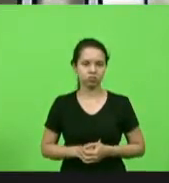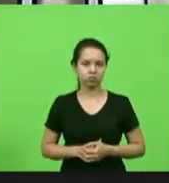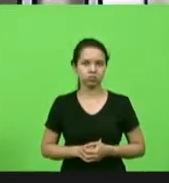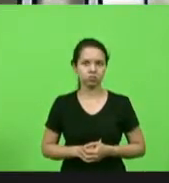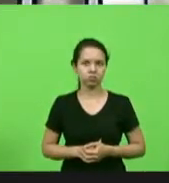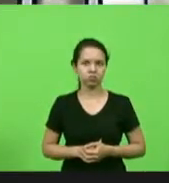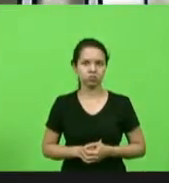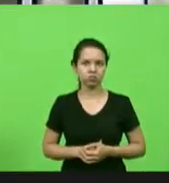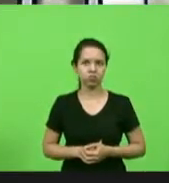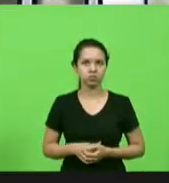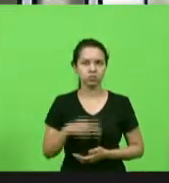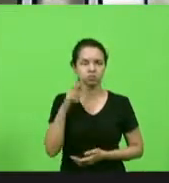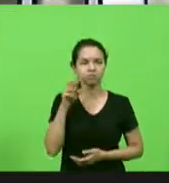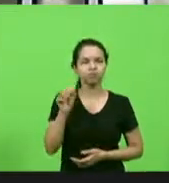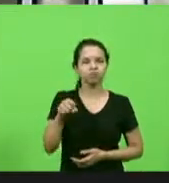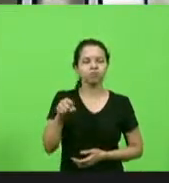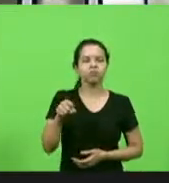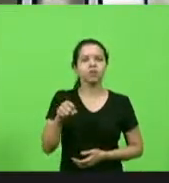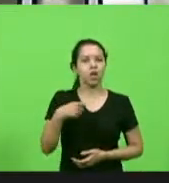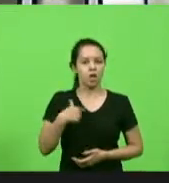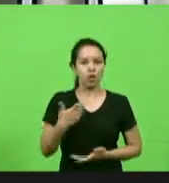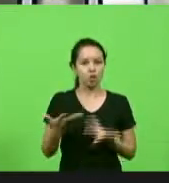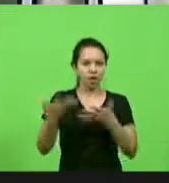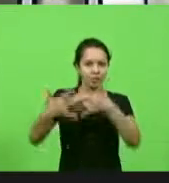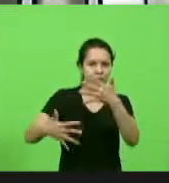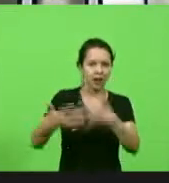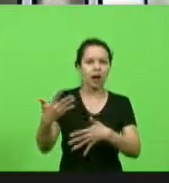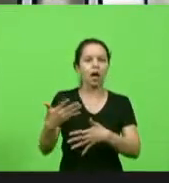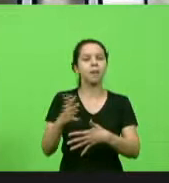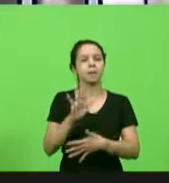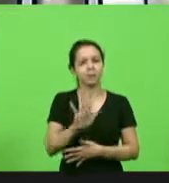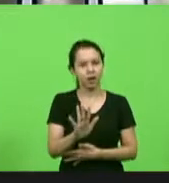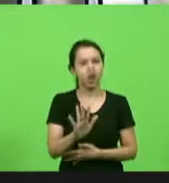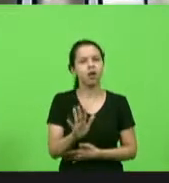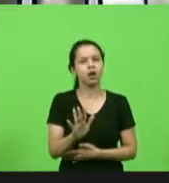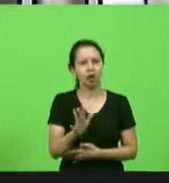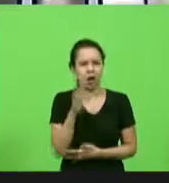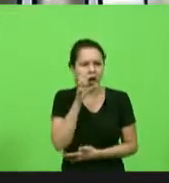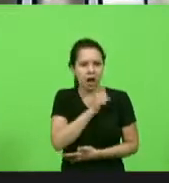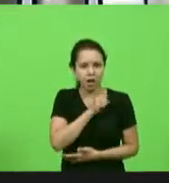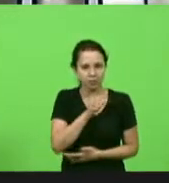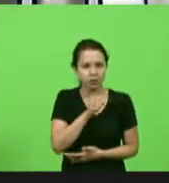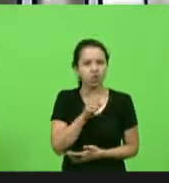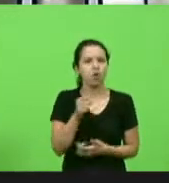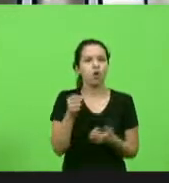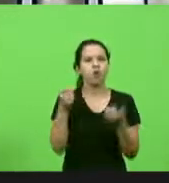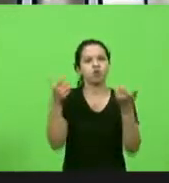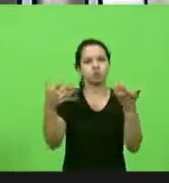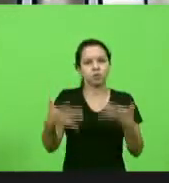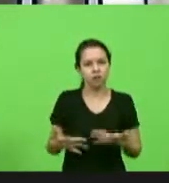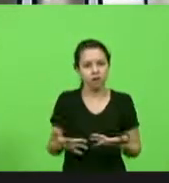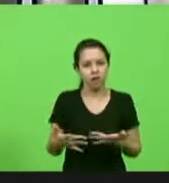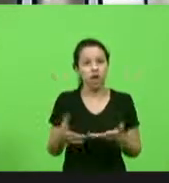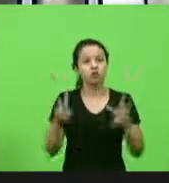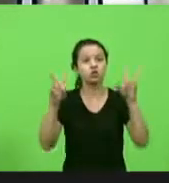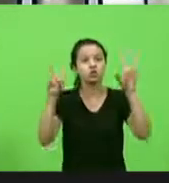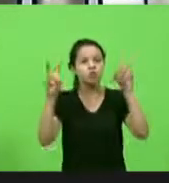sim sim eu não quis interromper ele mas é de forma muito rápida mesmo dizer o seguinte em relação à vacinação